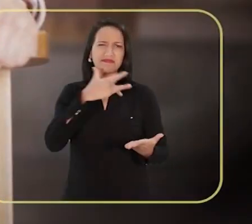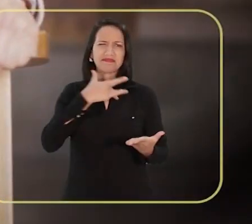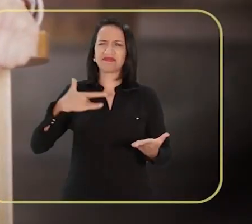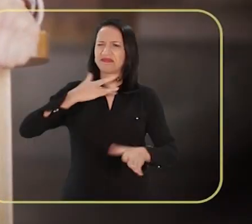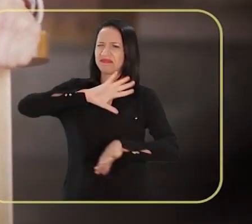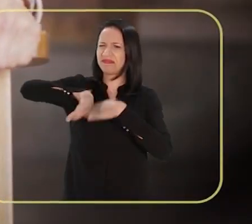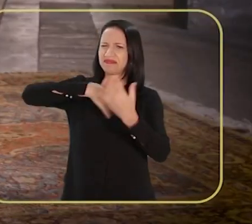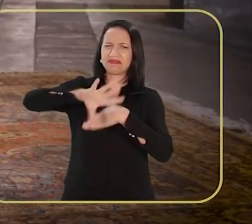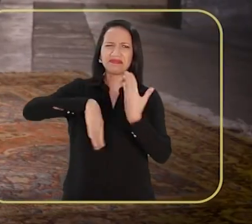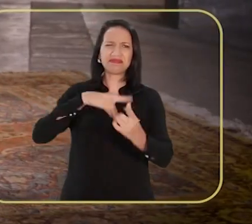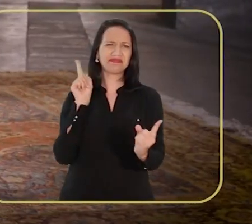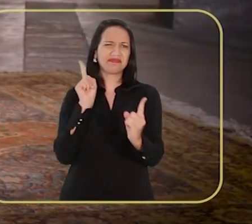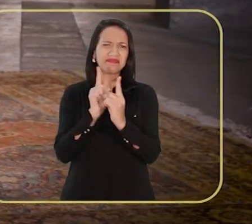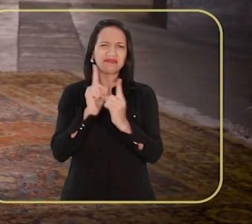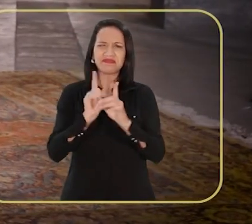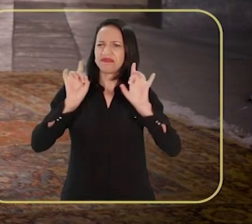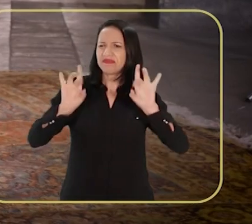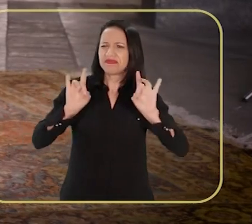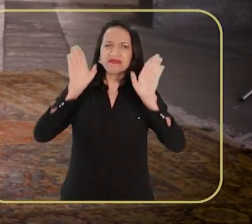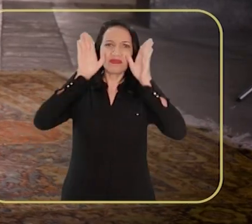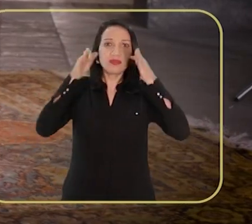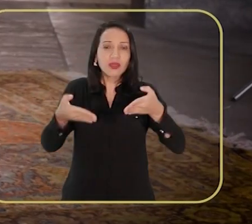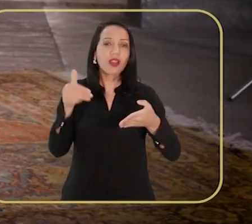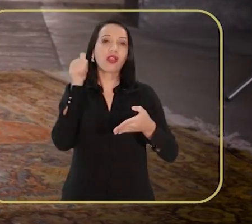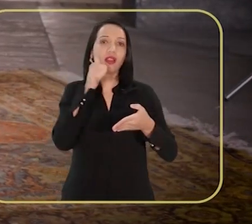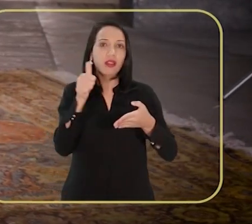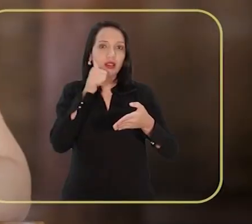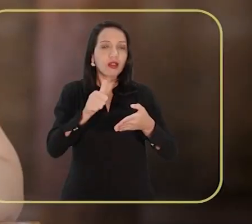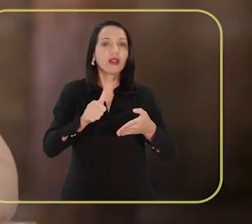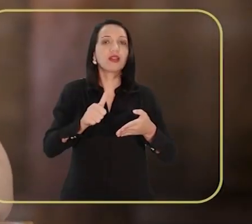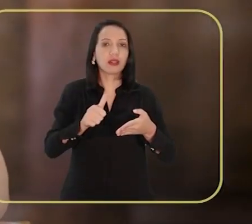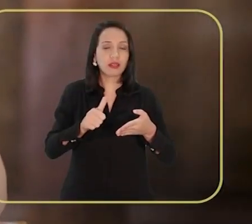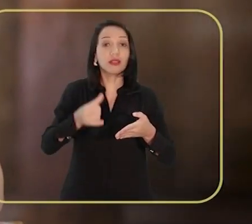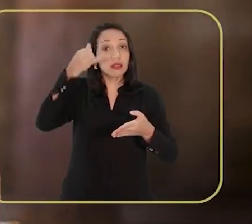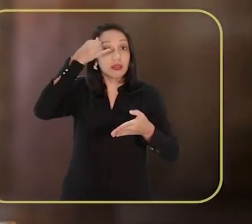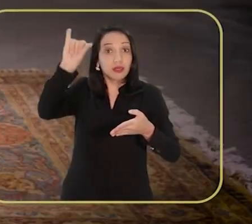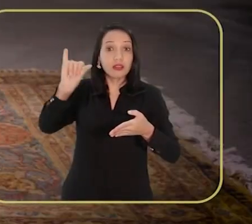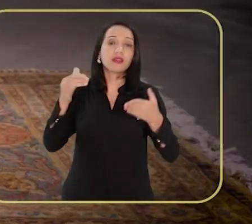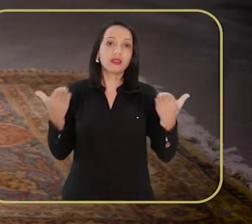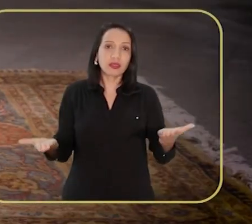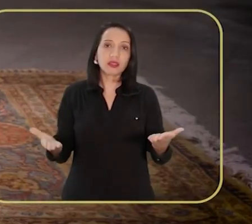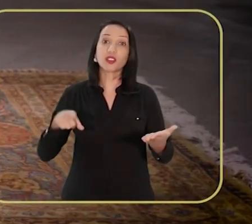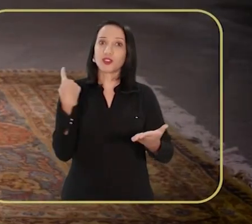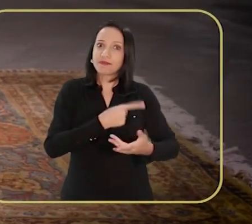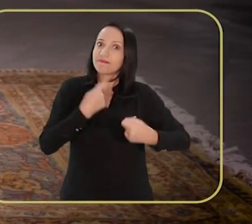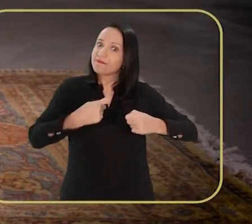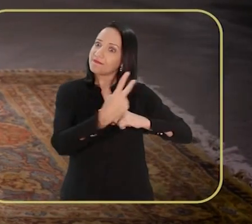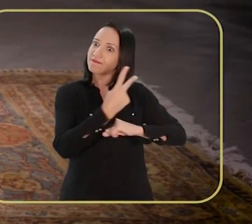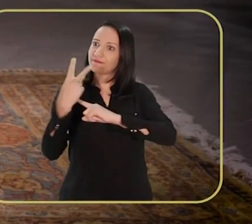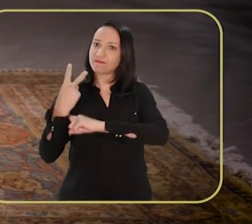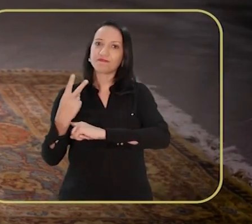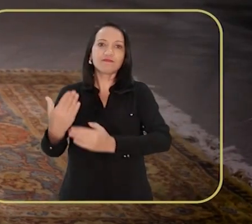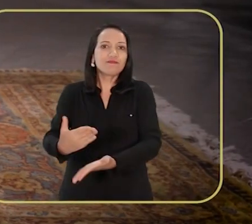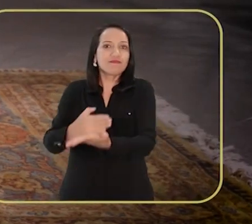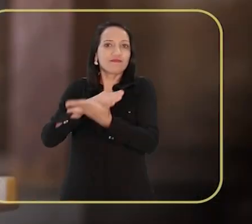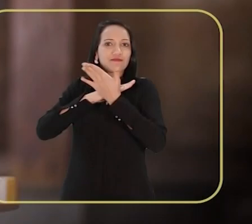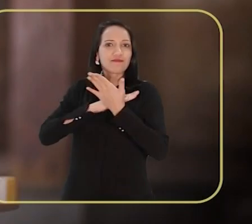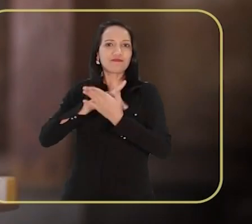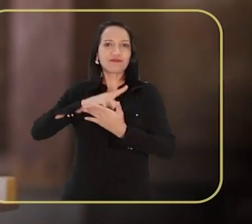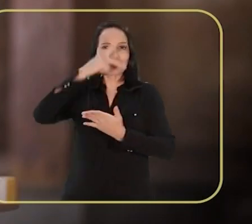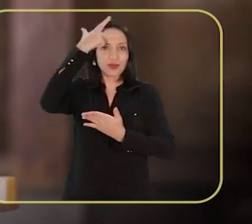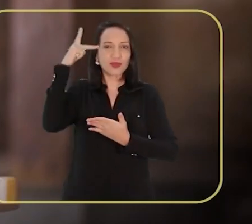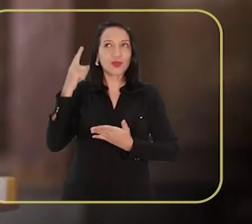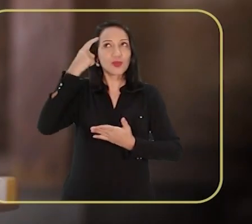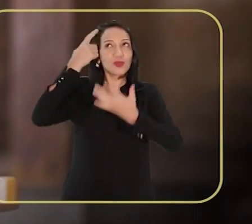uma bagunça. Um atendimento especializado e focado às mulheres, para prevenção. A gente precisa de cuidado e de assistência,